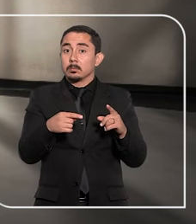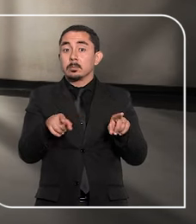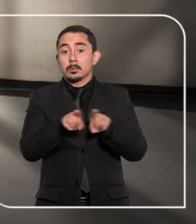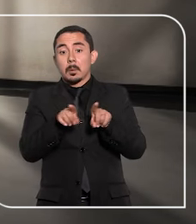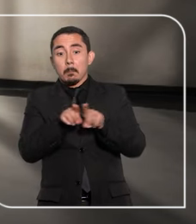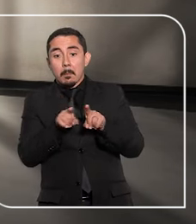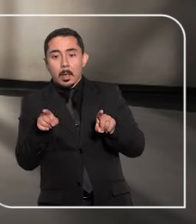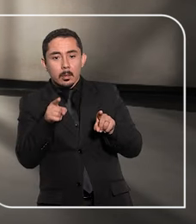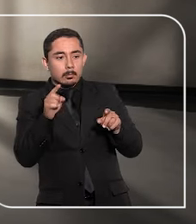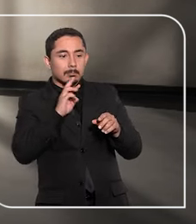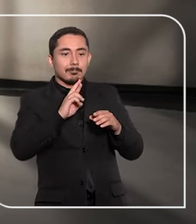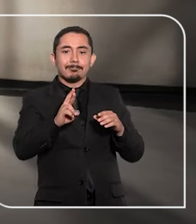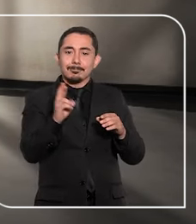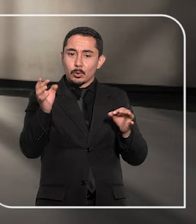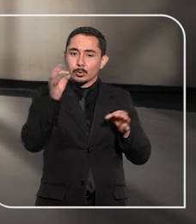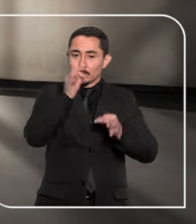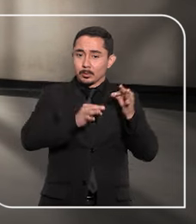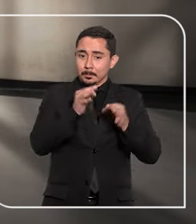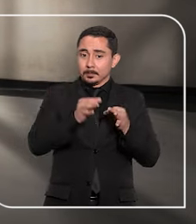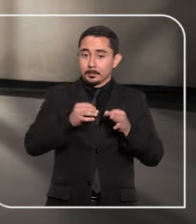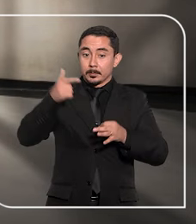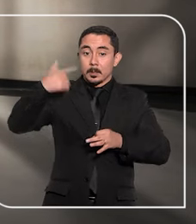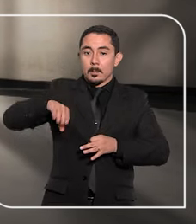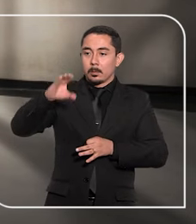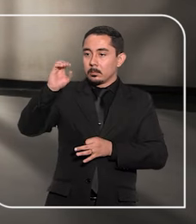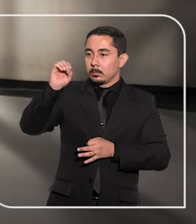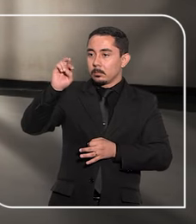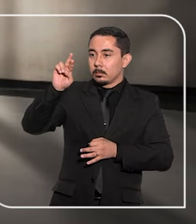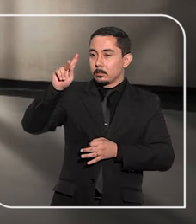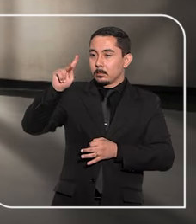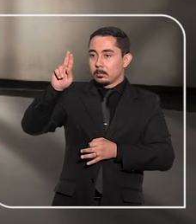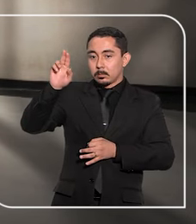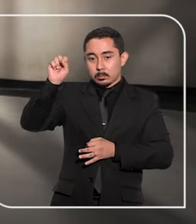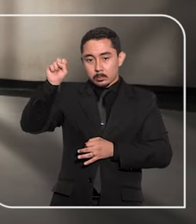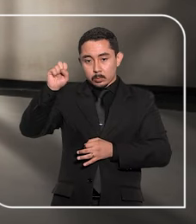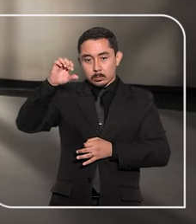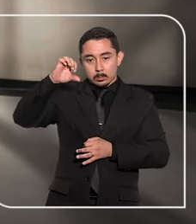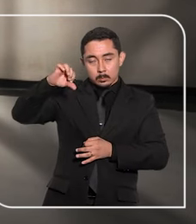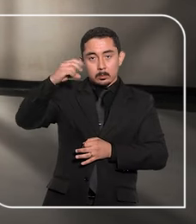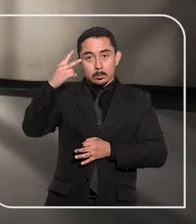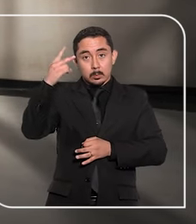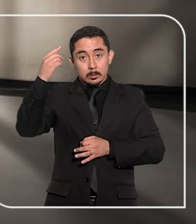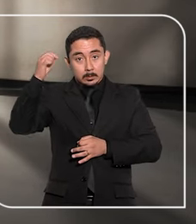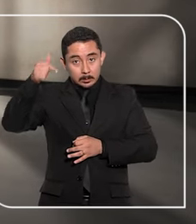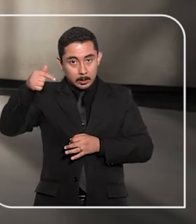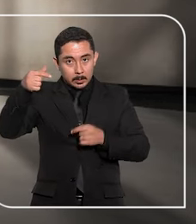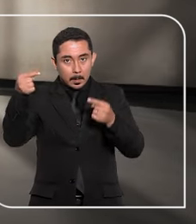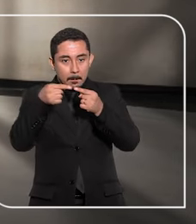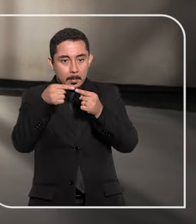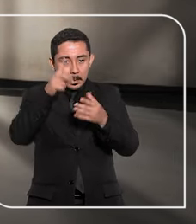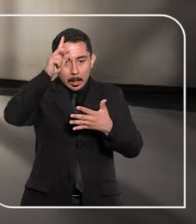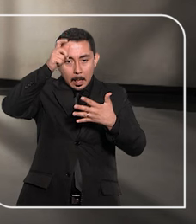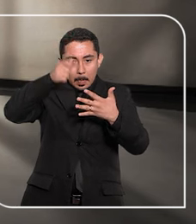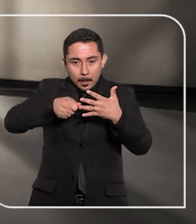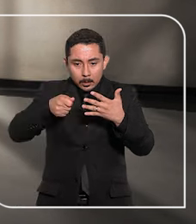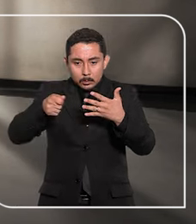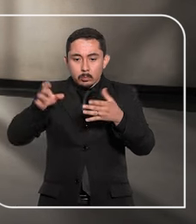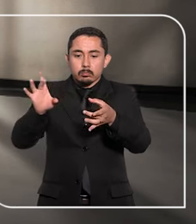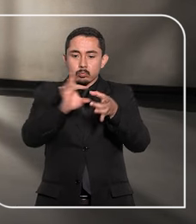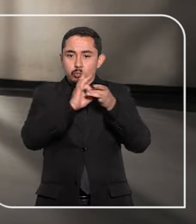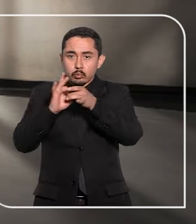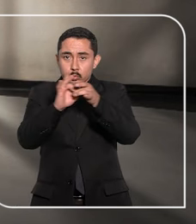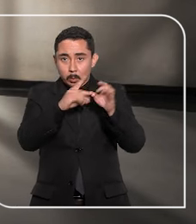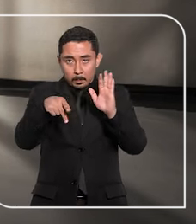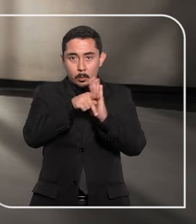do julgamento. Já o Corpus 927 serve para consolidar em um só local as decisões vinculantes do